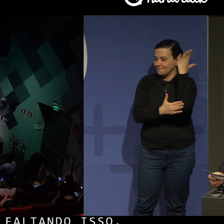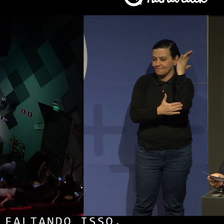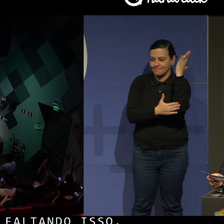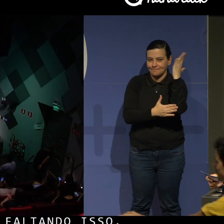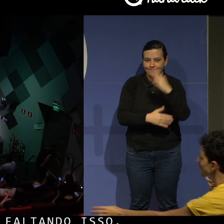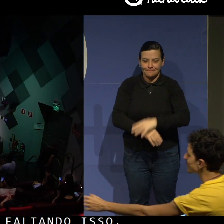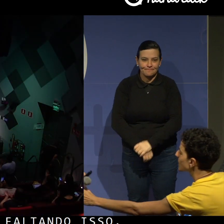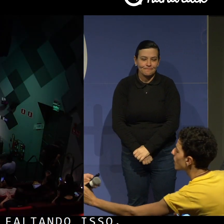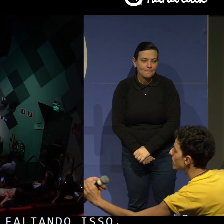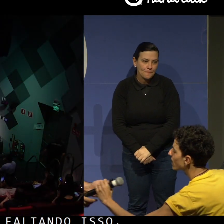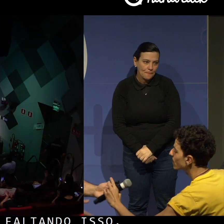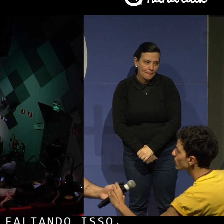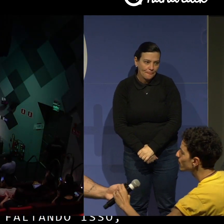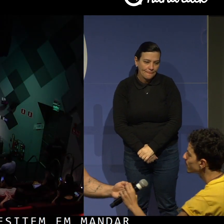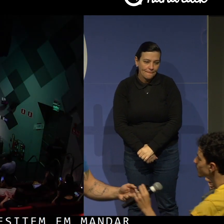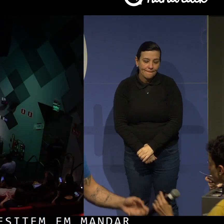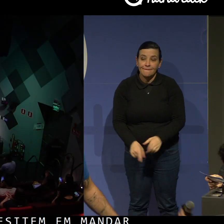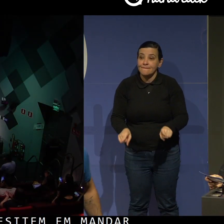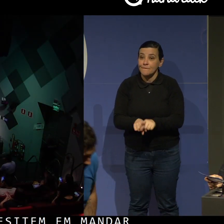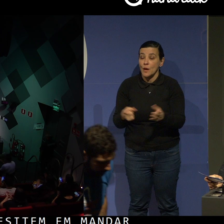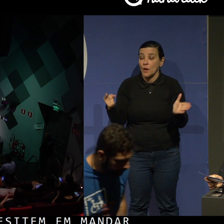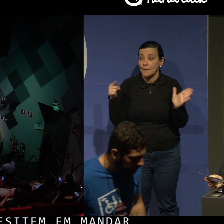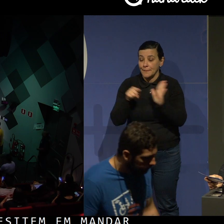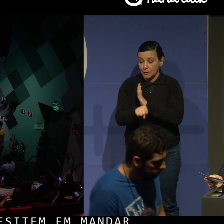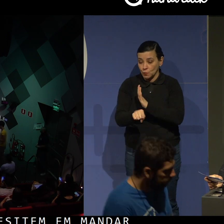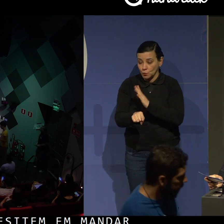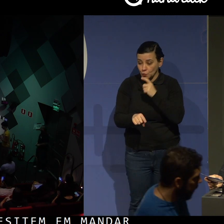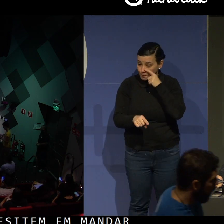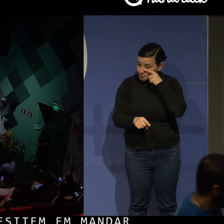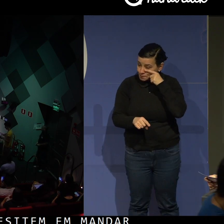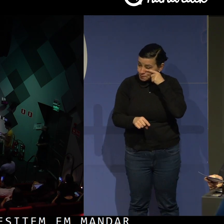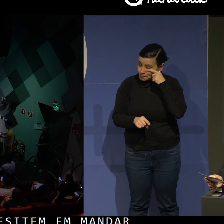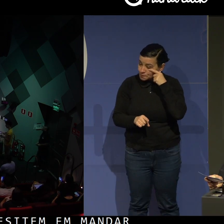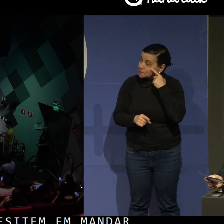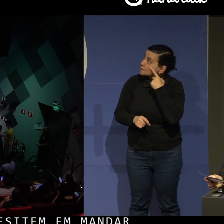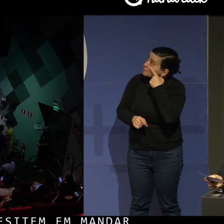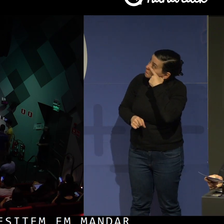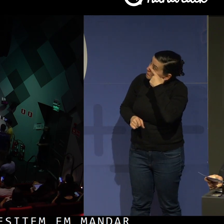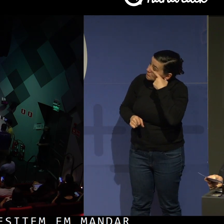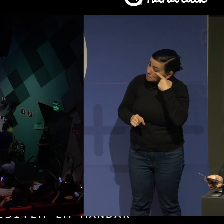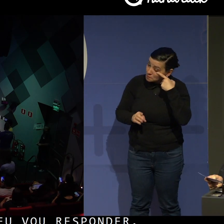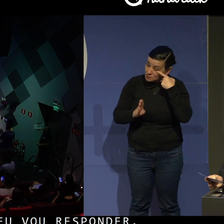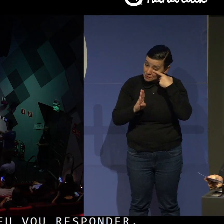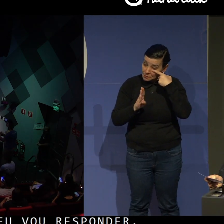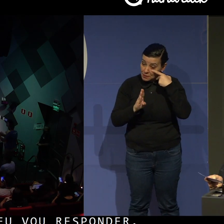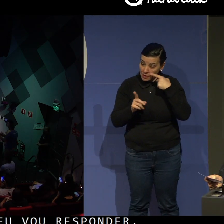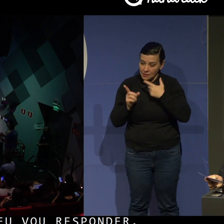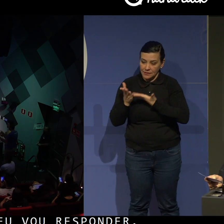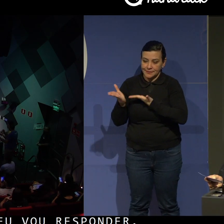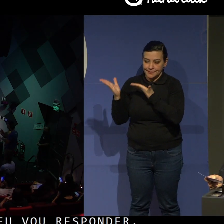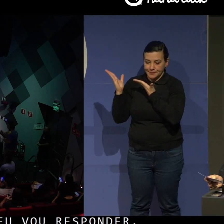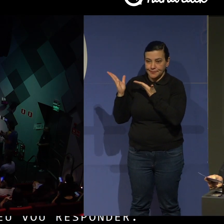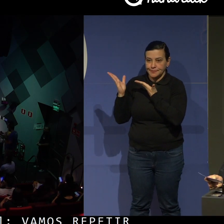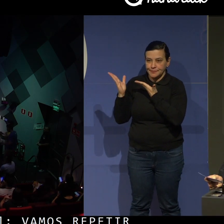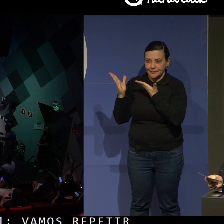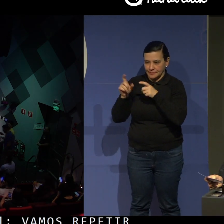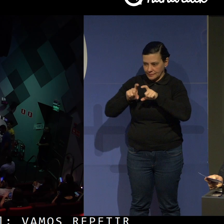Vamos repetir aqui o link para perguntas. Guilherme entrega o microfone e.ly barra painel,